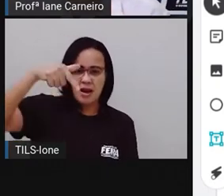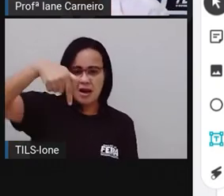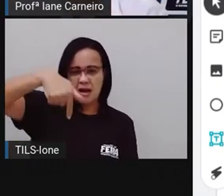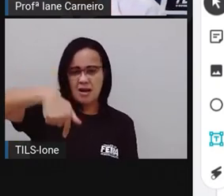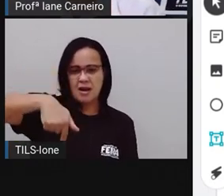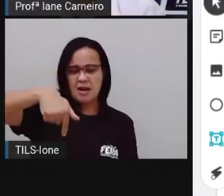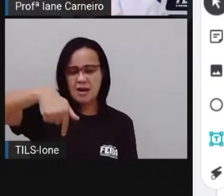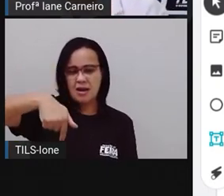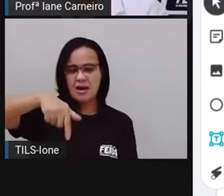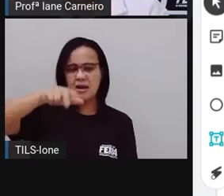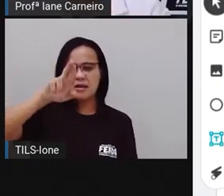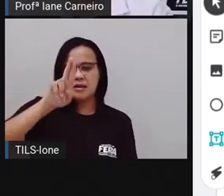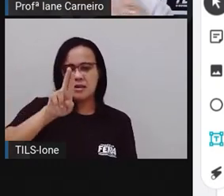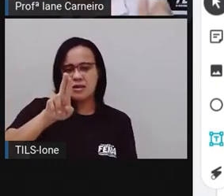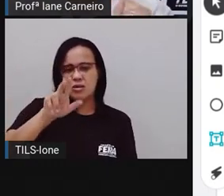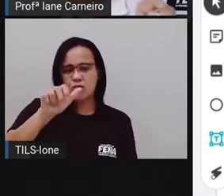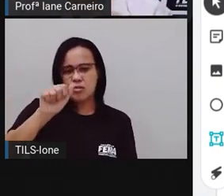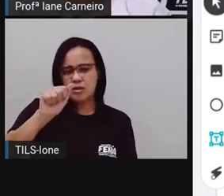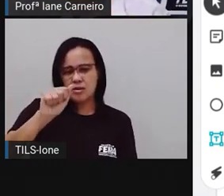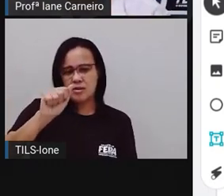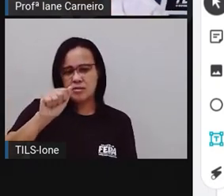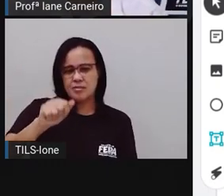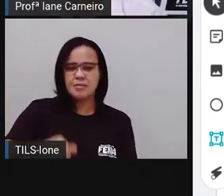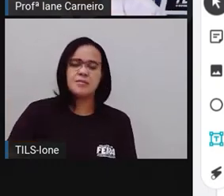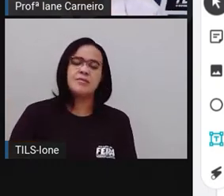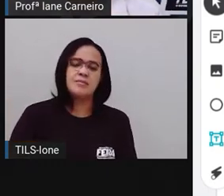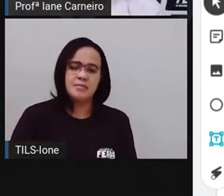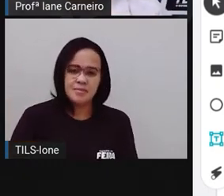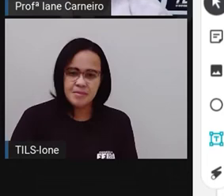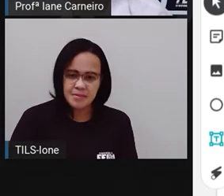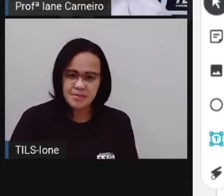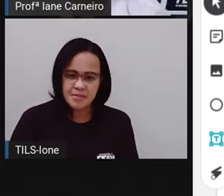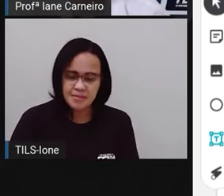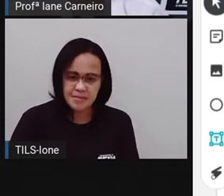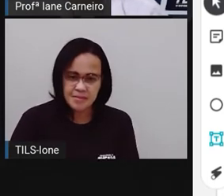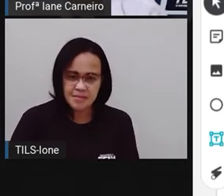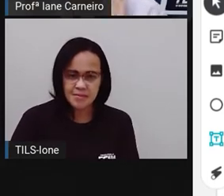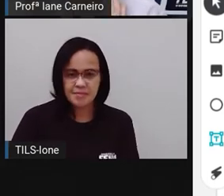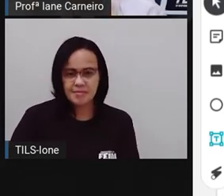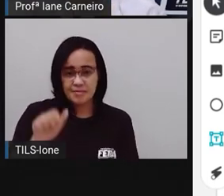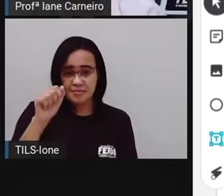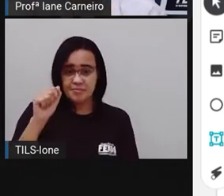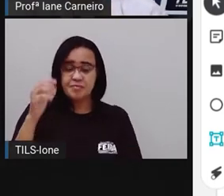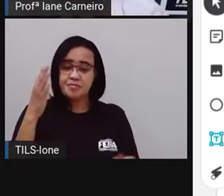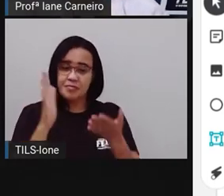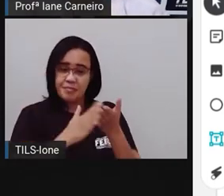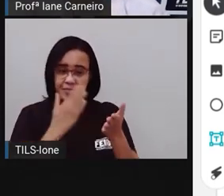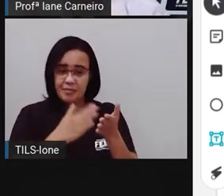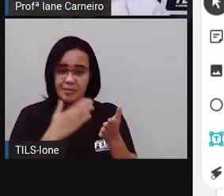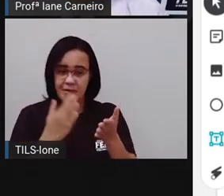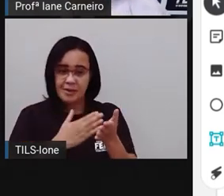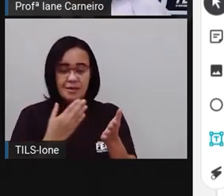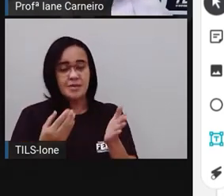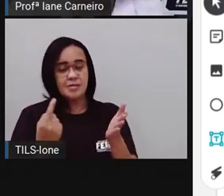água, pra gente ver se você tá escrevendo da forma que a Paula também vai escrever aqui. Escreve aí... Água.